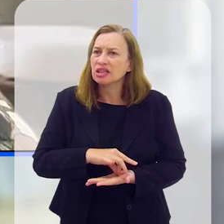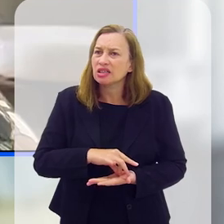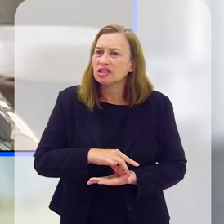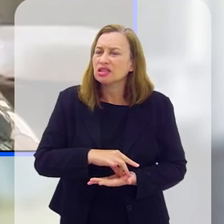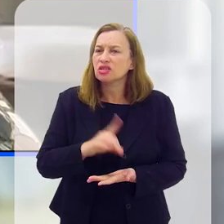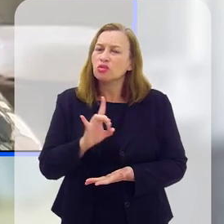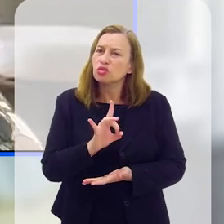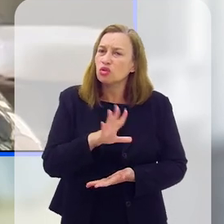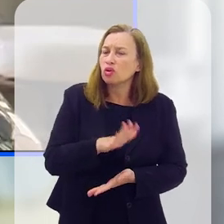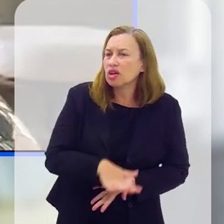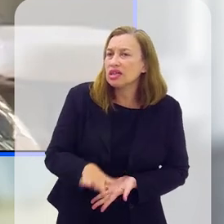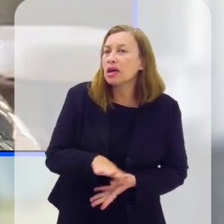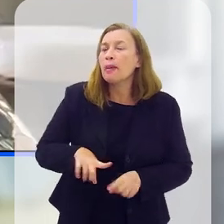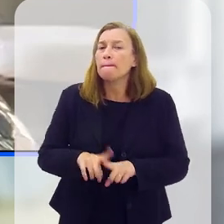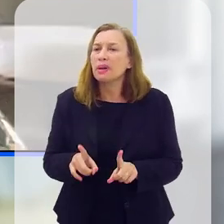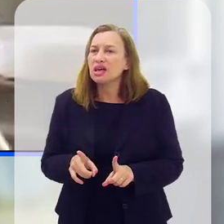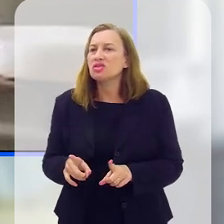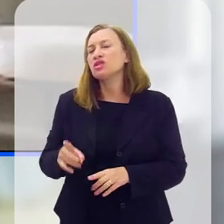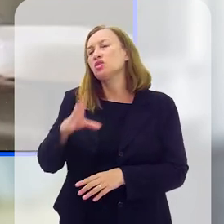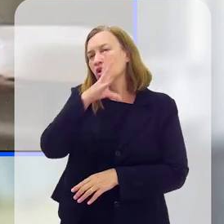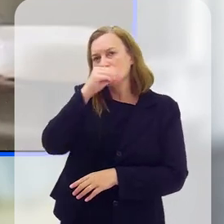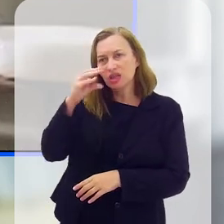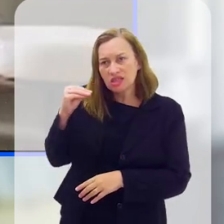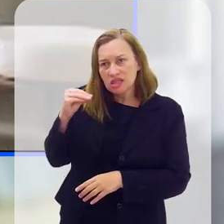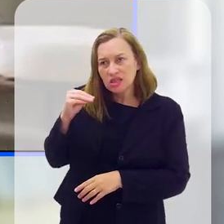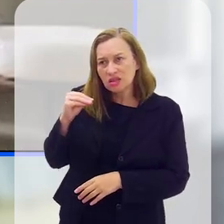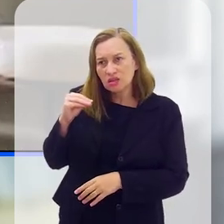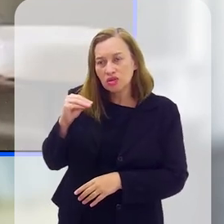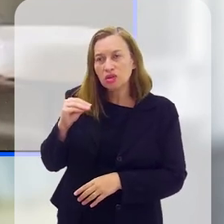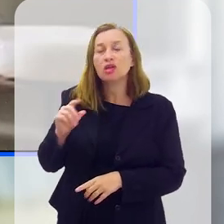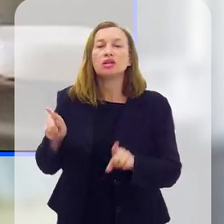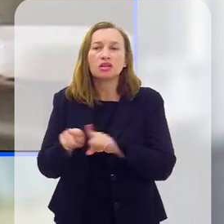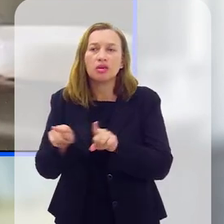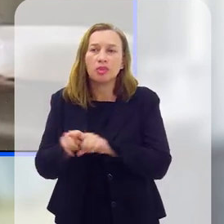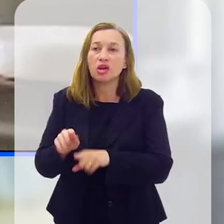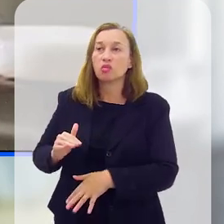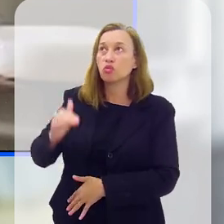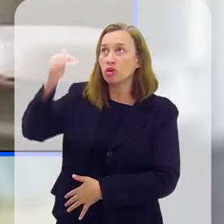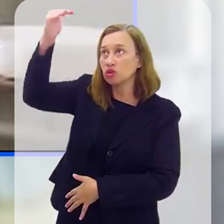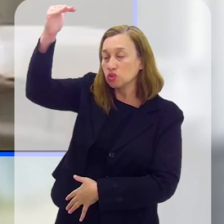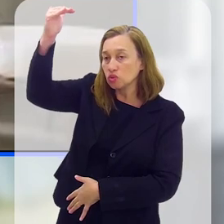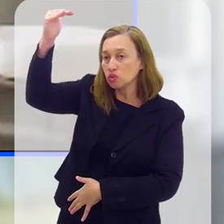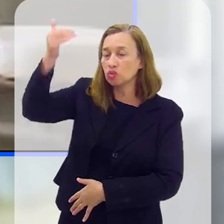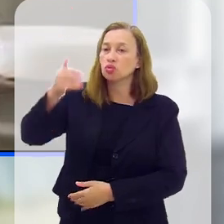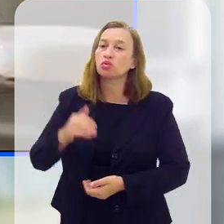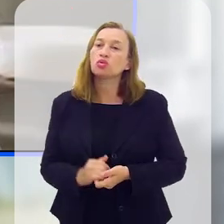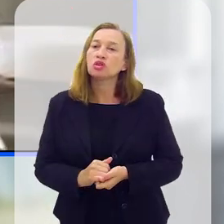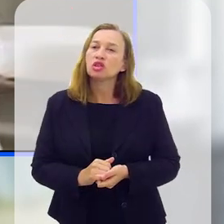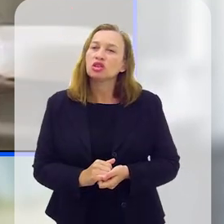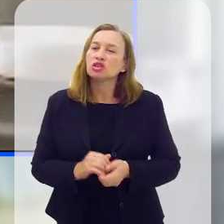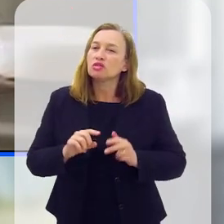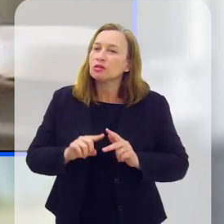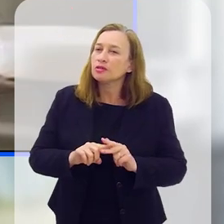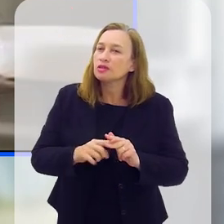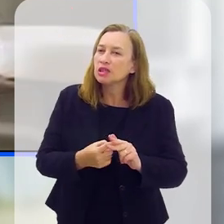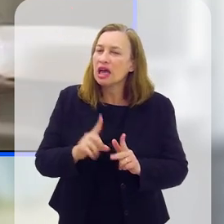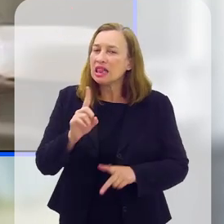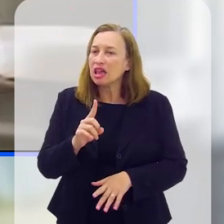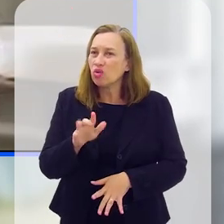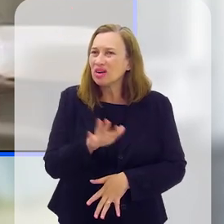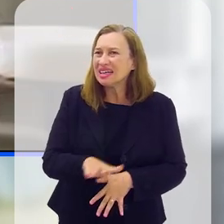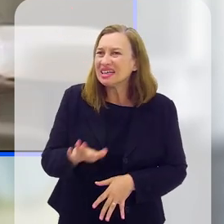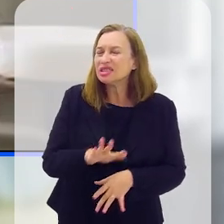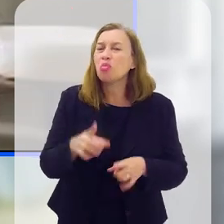na verdade, a gente não faz tanto com a criança, mas fazendo com o adolescente e com o adulto, quando a gente traz esse